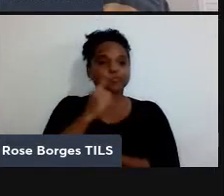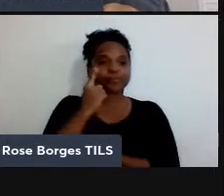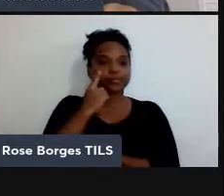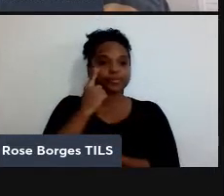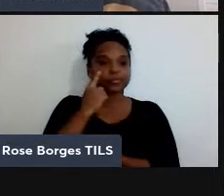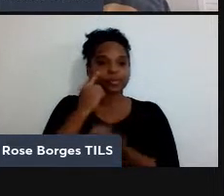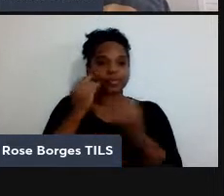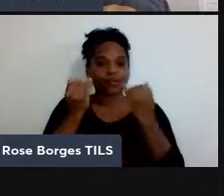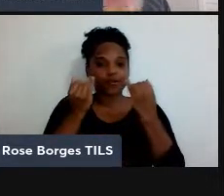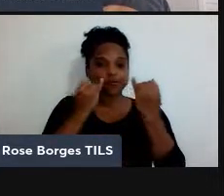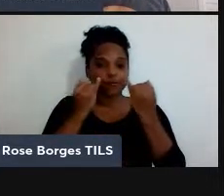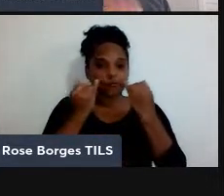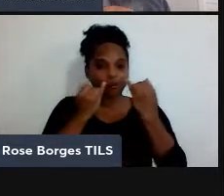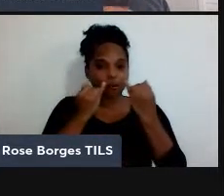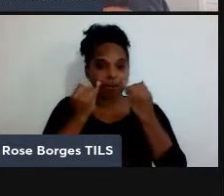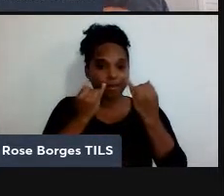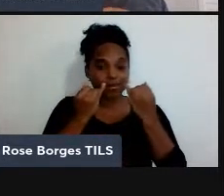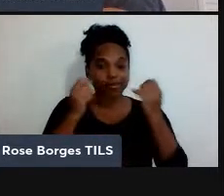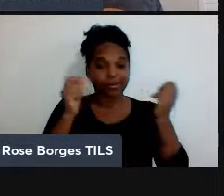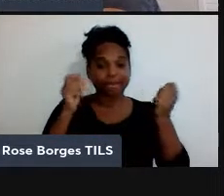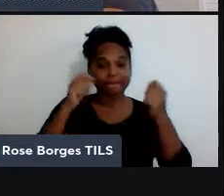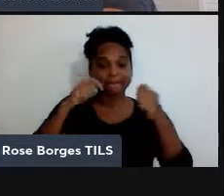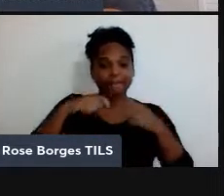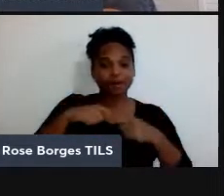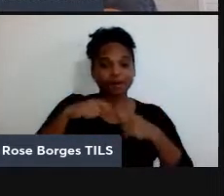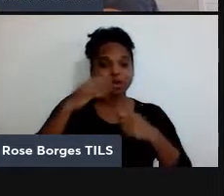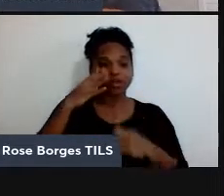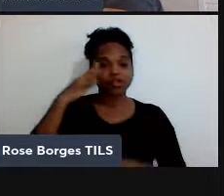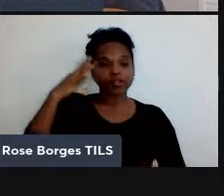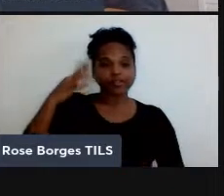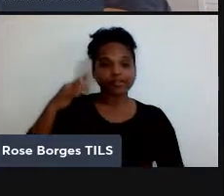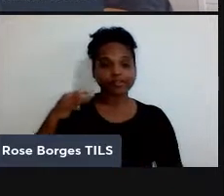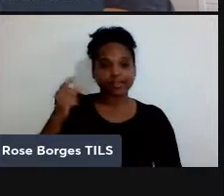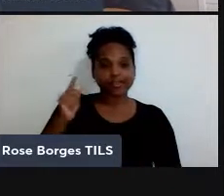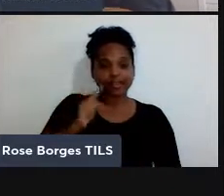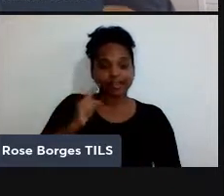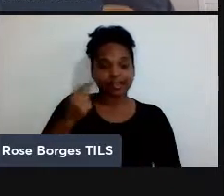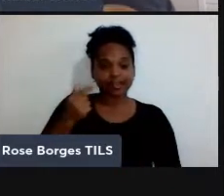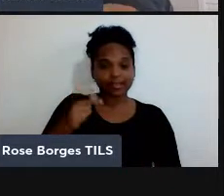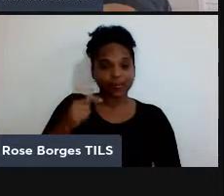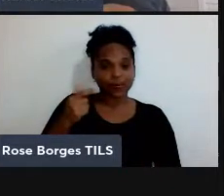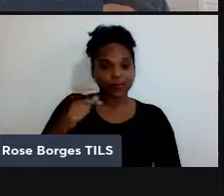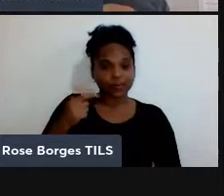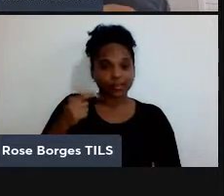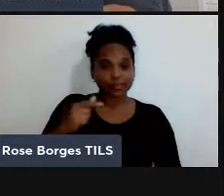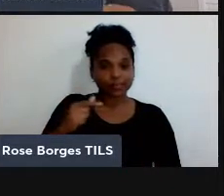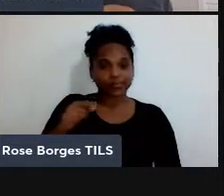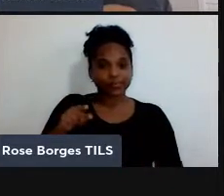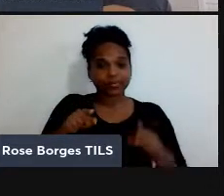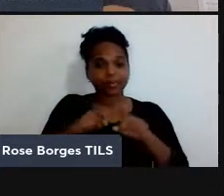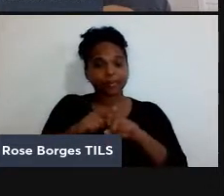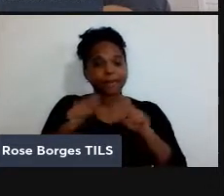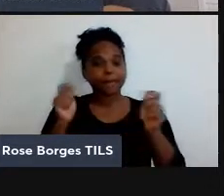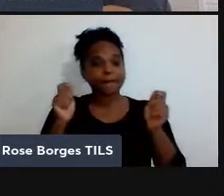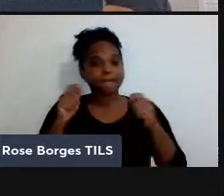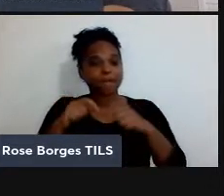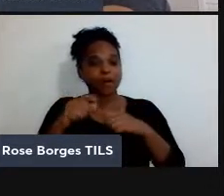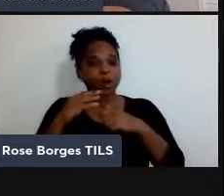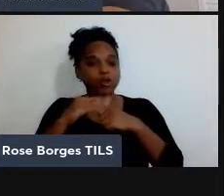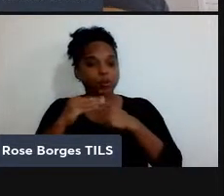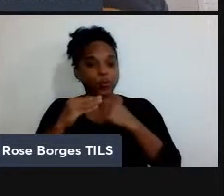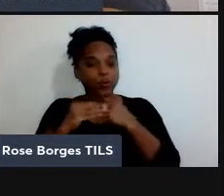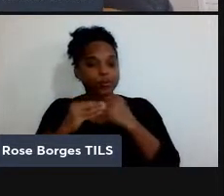ser entendida tanto quanto a incerteza que a gente tem sobre um evento, antes de observá-la. E, alternativamente, a quantidade de